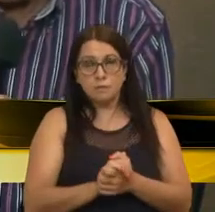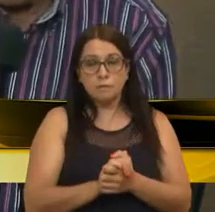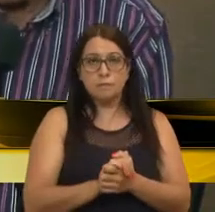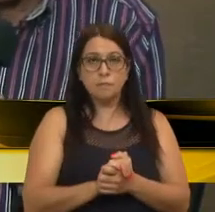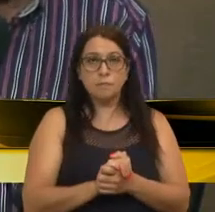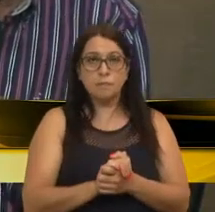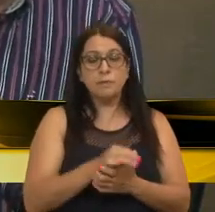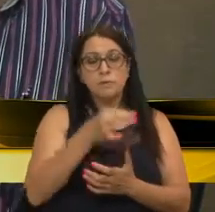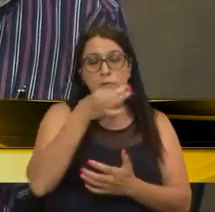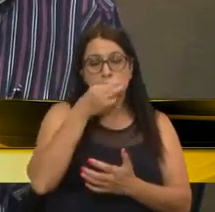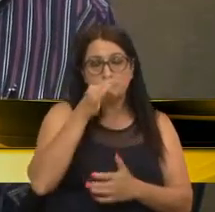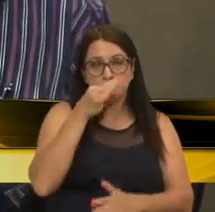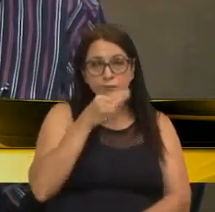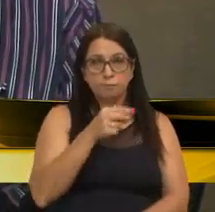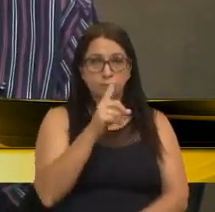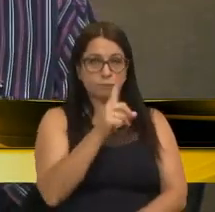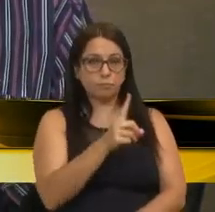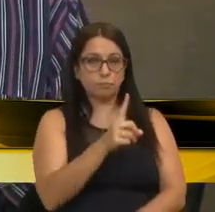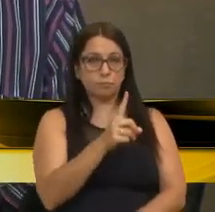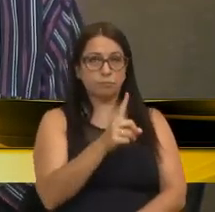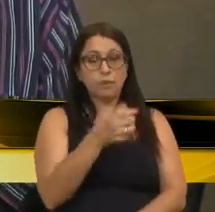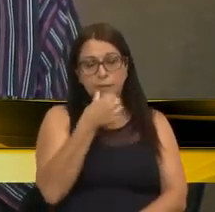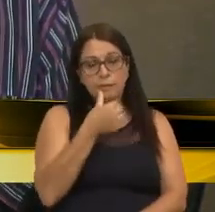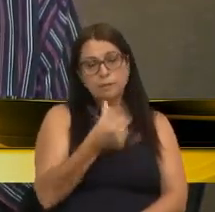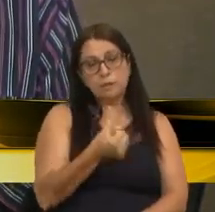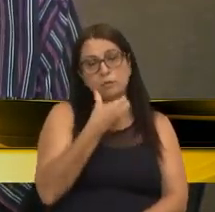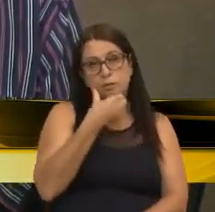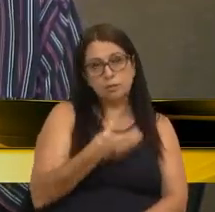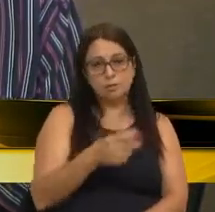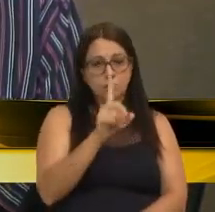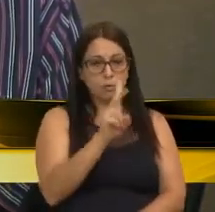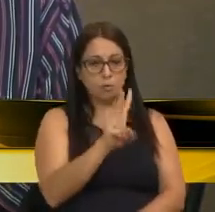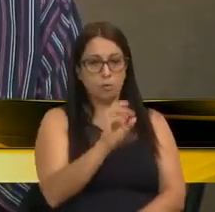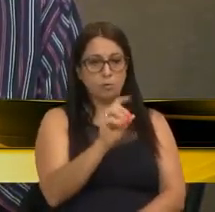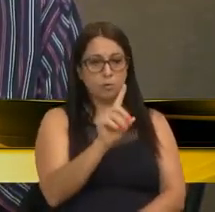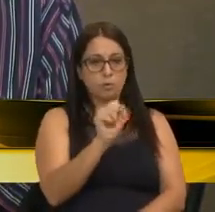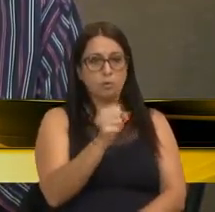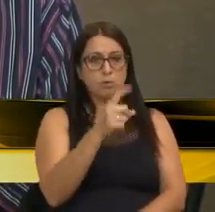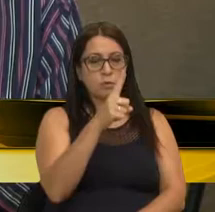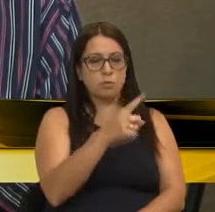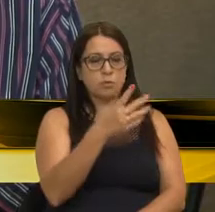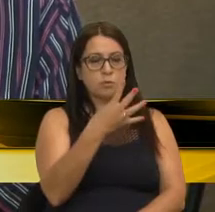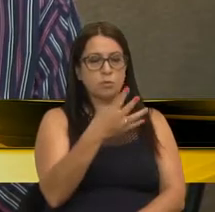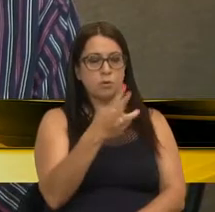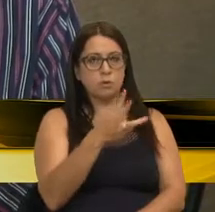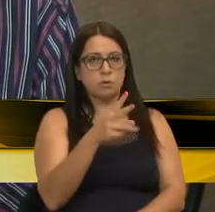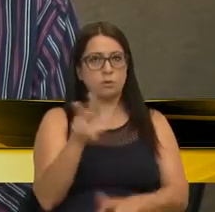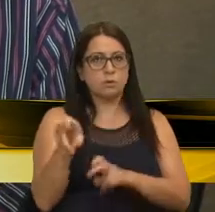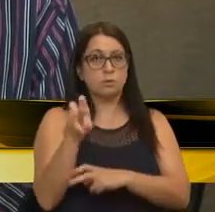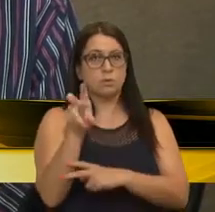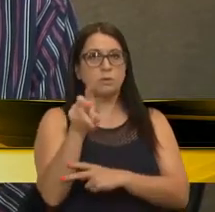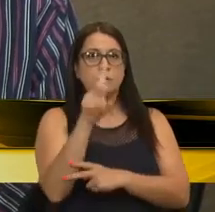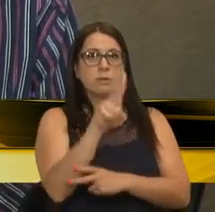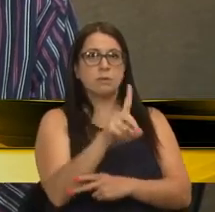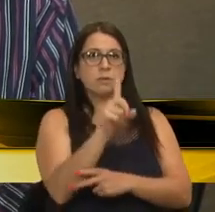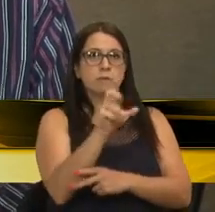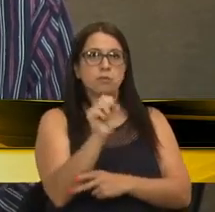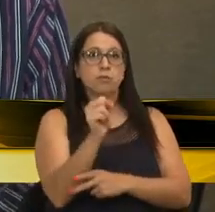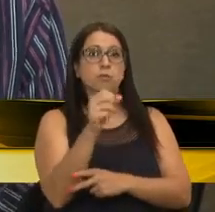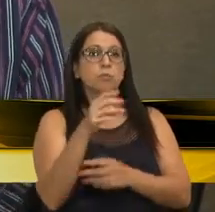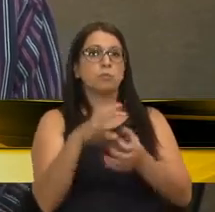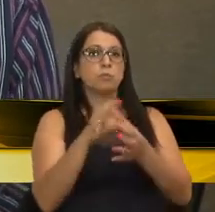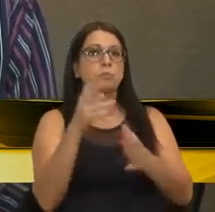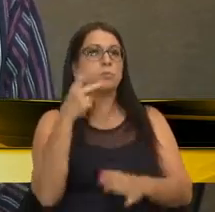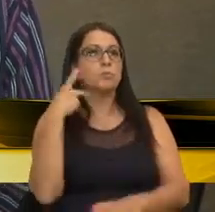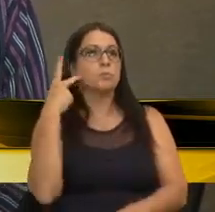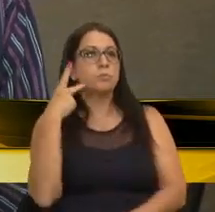Caxias do Sul, 6 de dezembro de 2018, 143 anos da colonização, 128 de emancipação